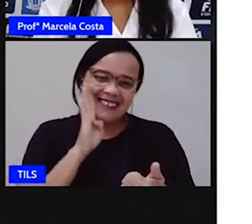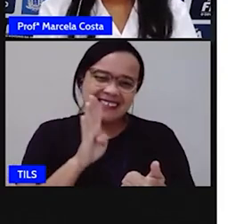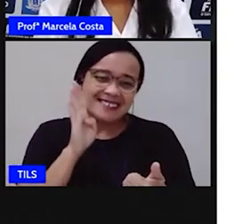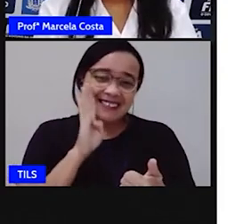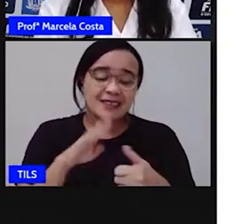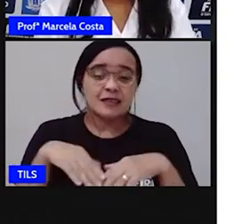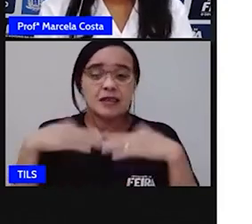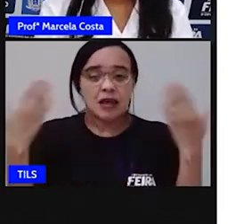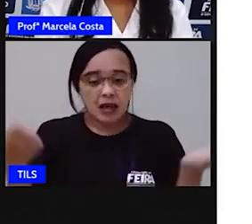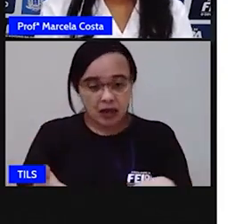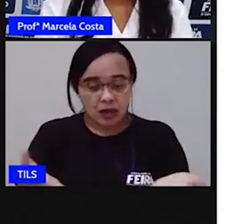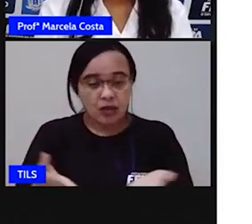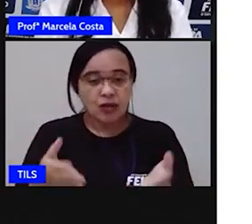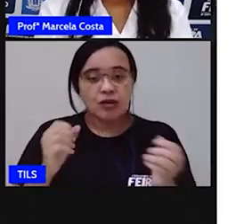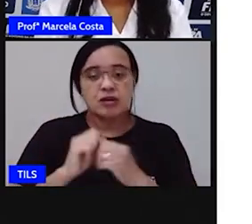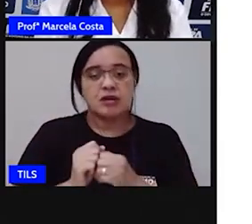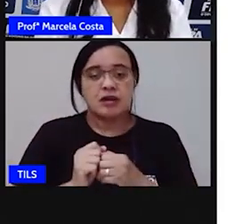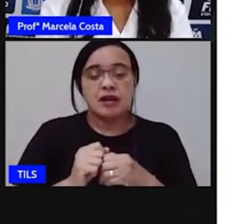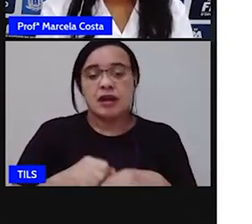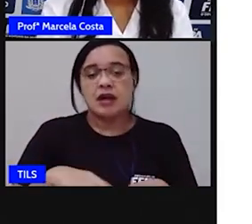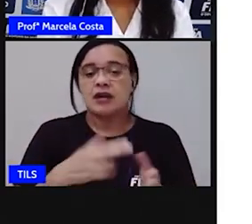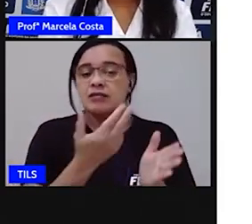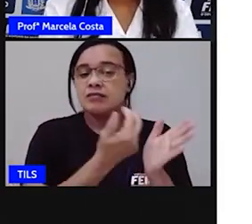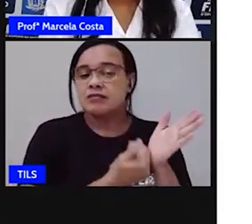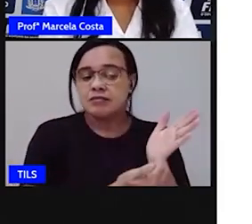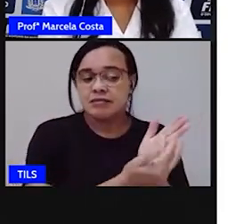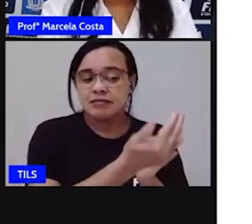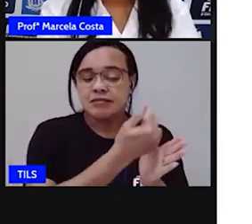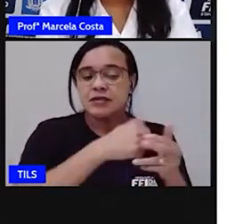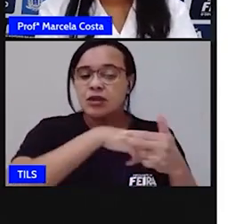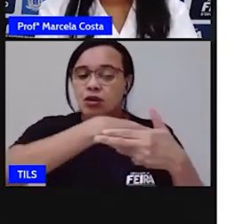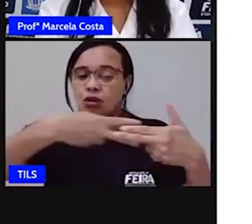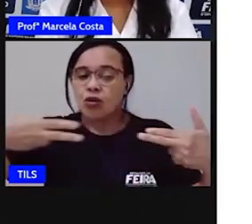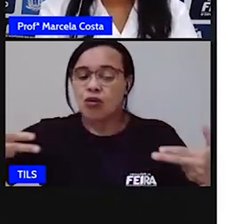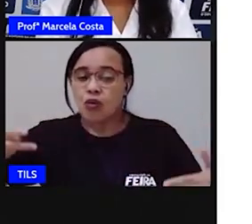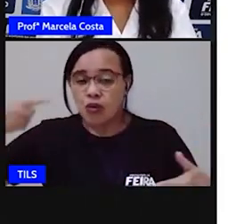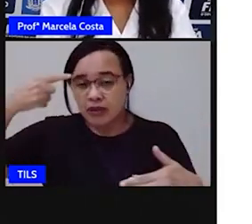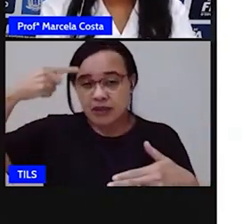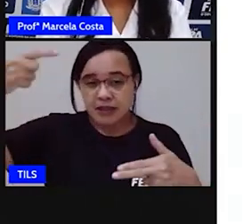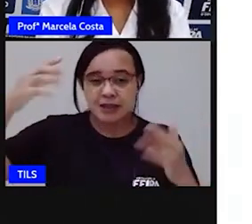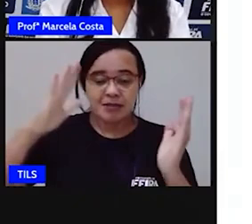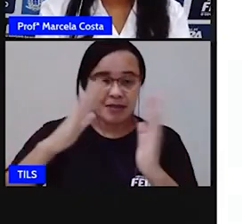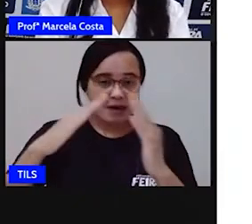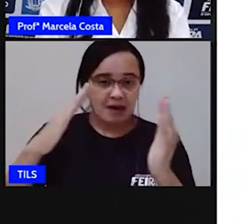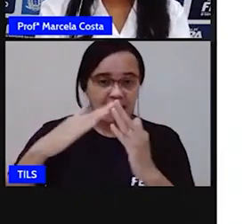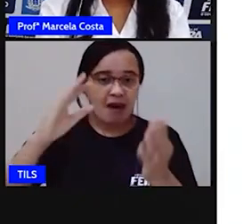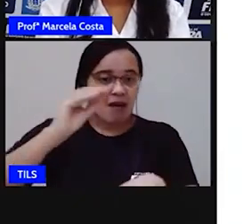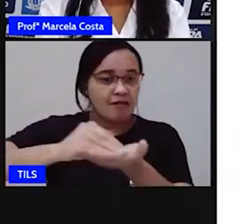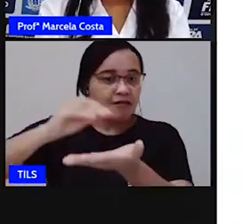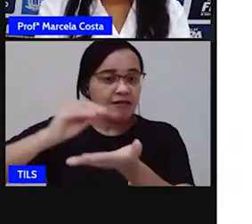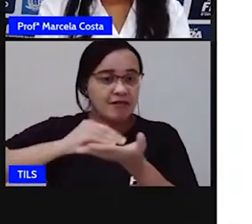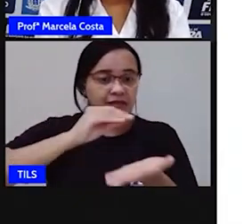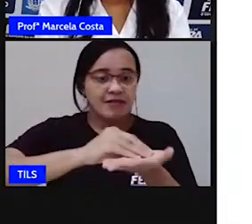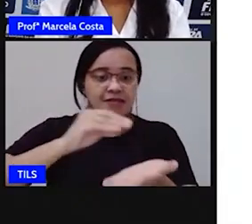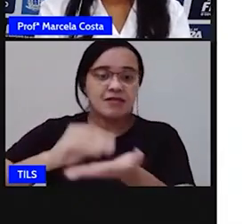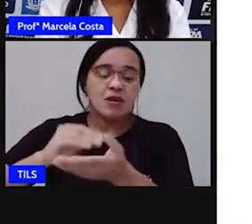Agora, vamos ver aqui a escrita de algumas coisas que faltavam na casa. Olha.